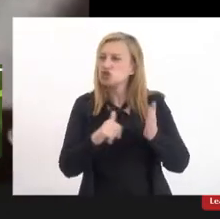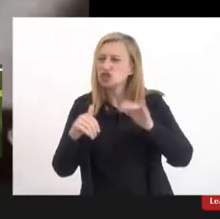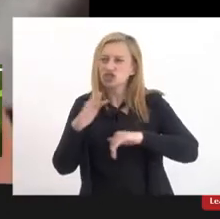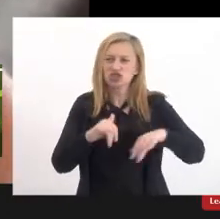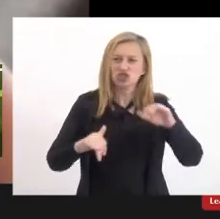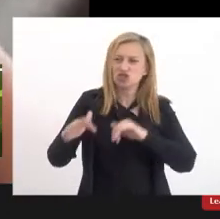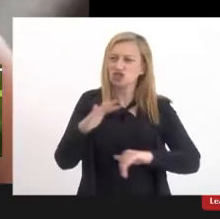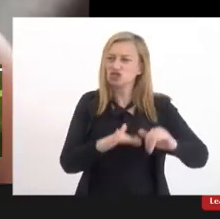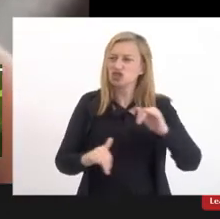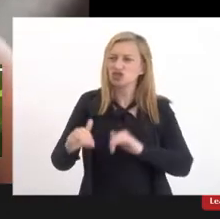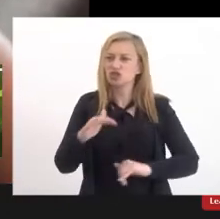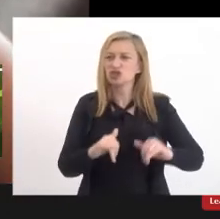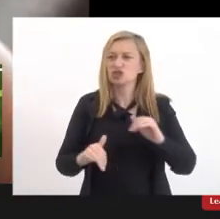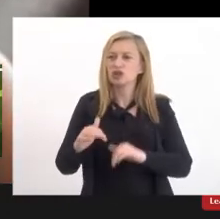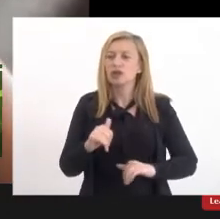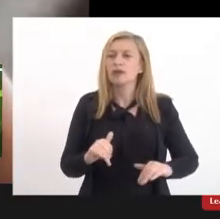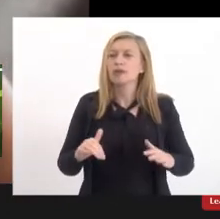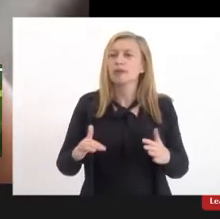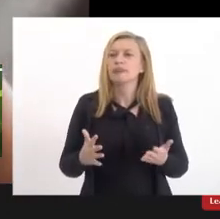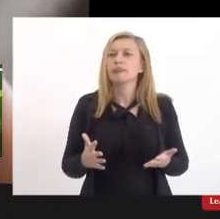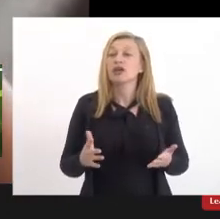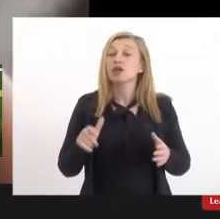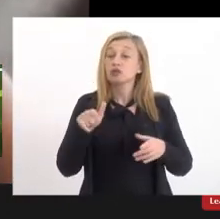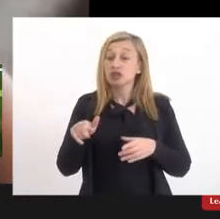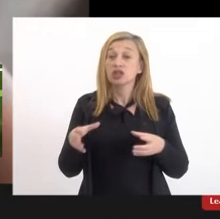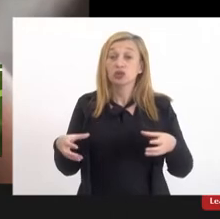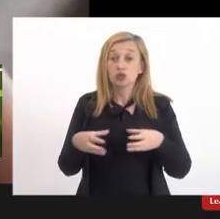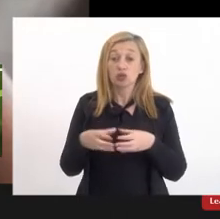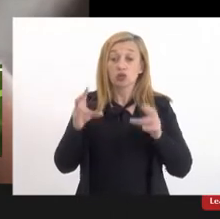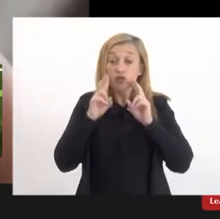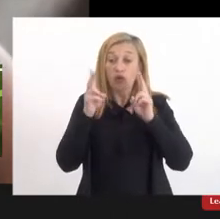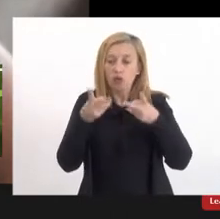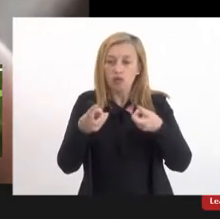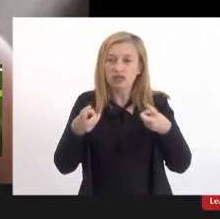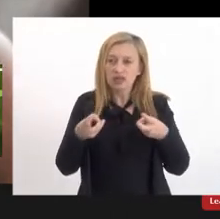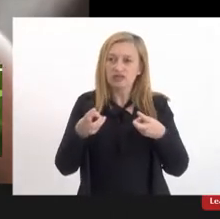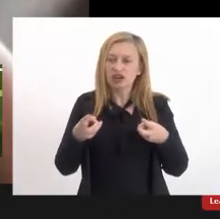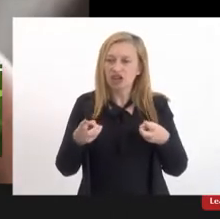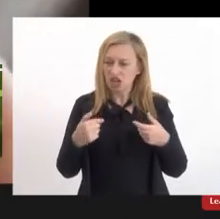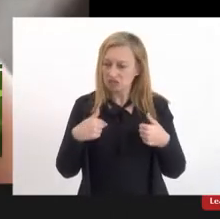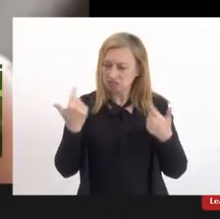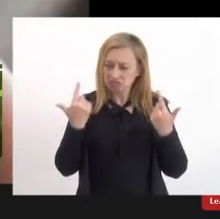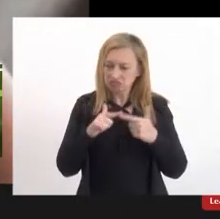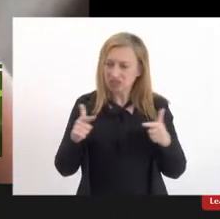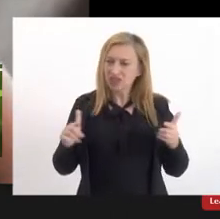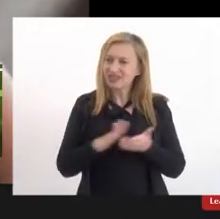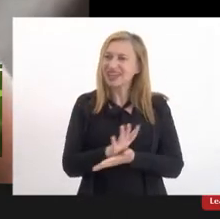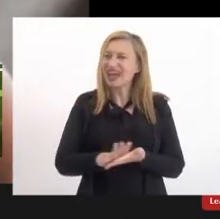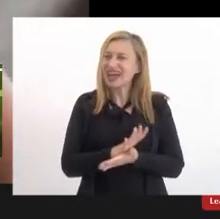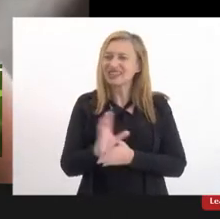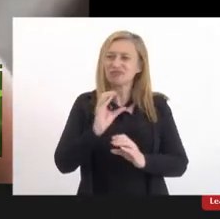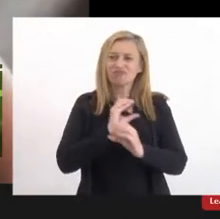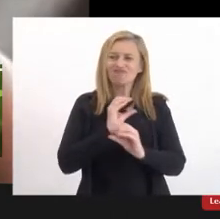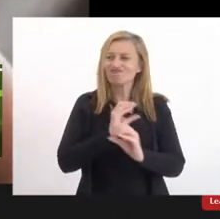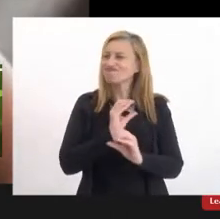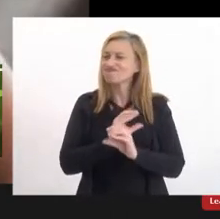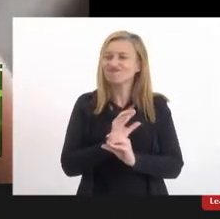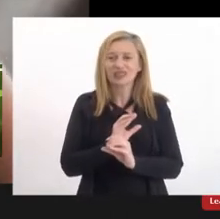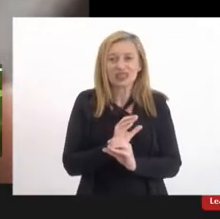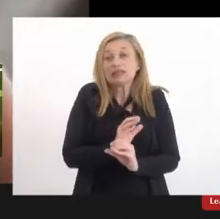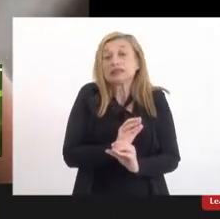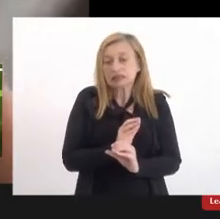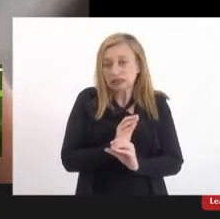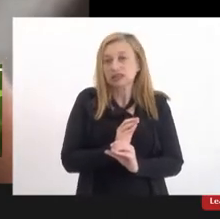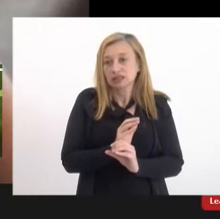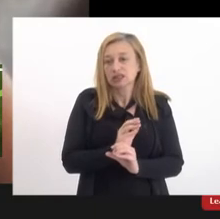eu vou tirando de pouquinho em pouquinho e quando aquele grupo vê eu já não tenho praticamente nada para ter essa comunicação que